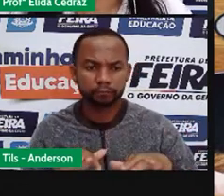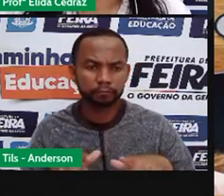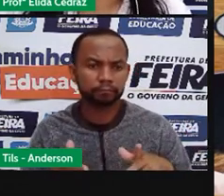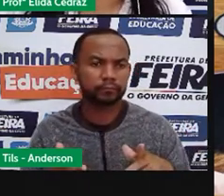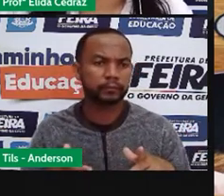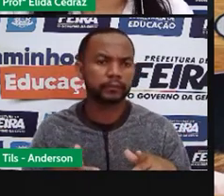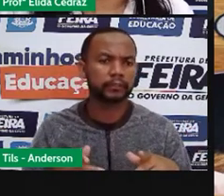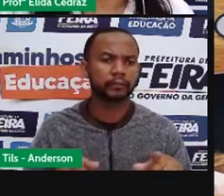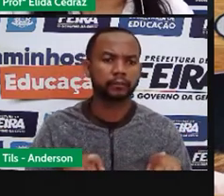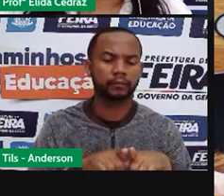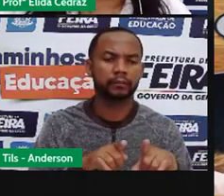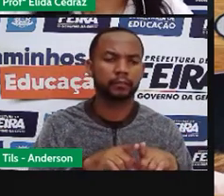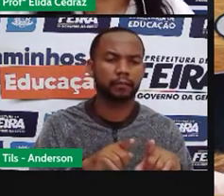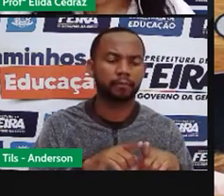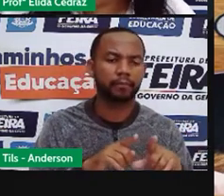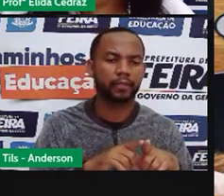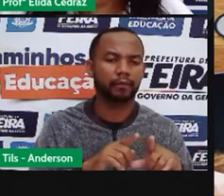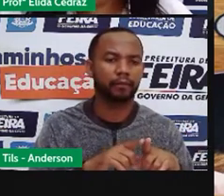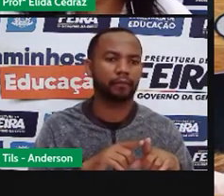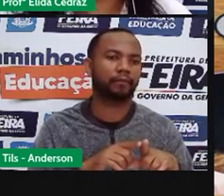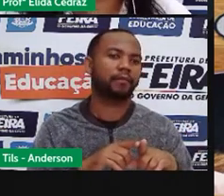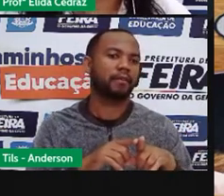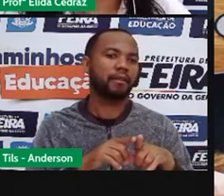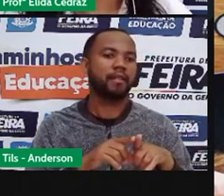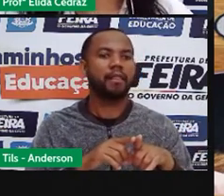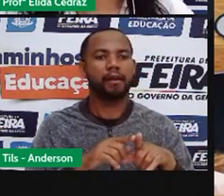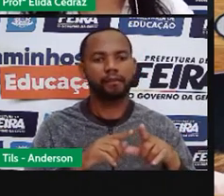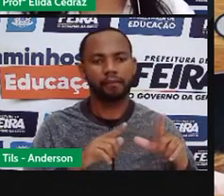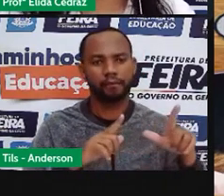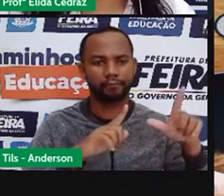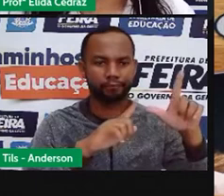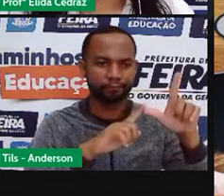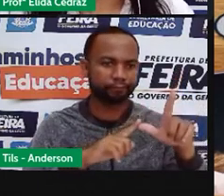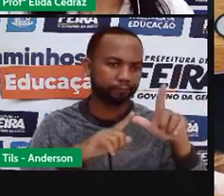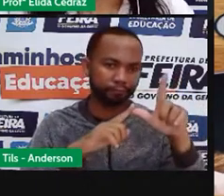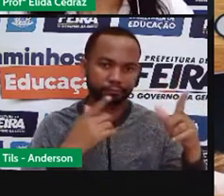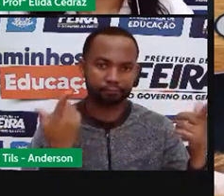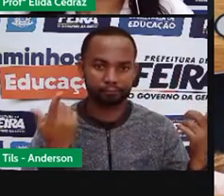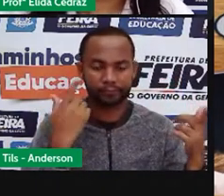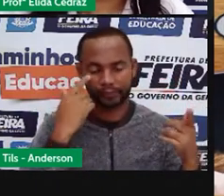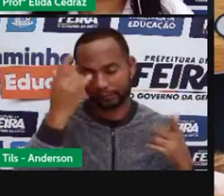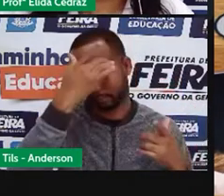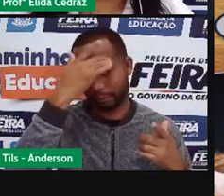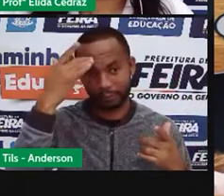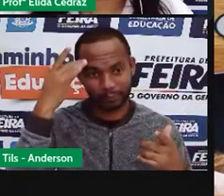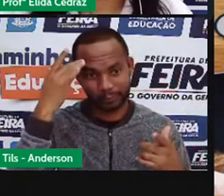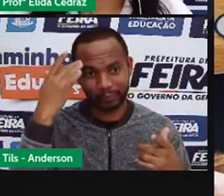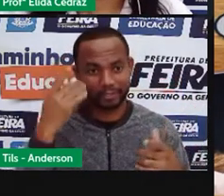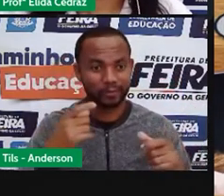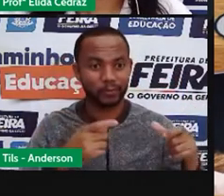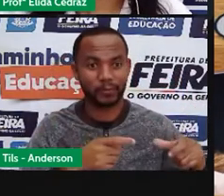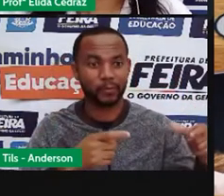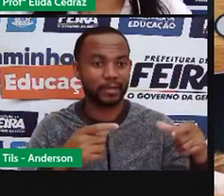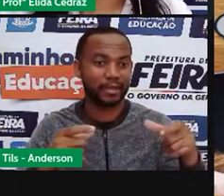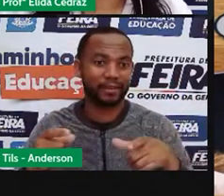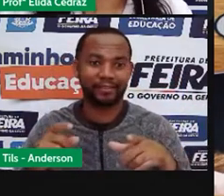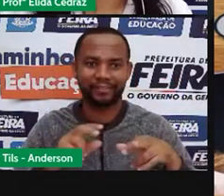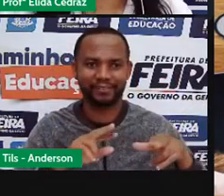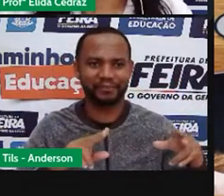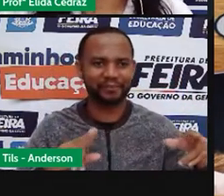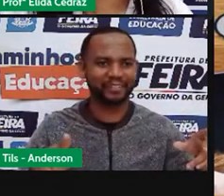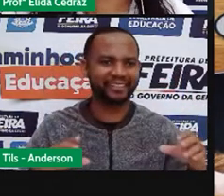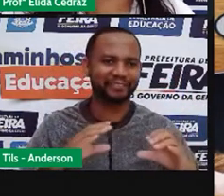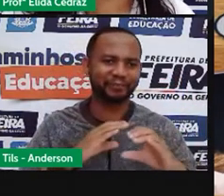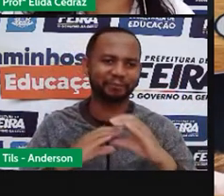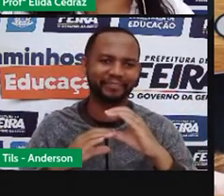substituindo os shows. Pessoas em todo o planeta utilizaram um